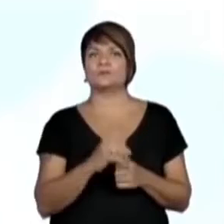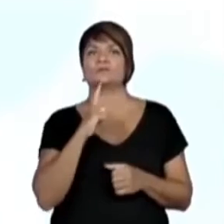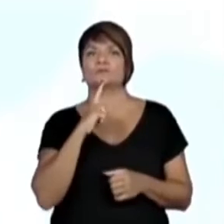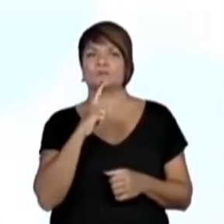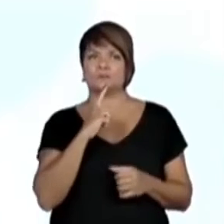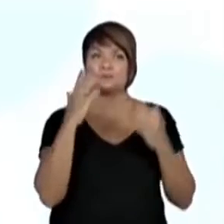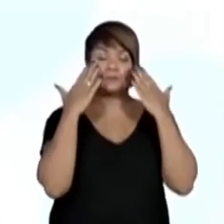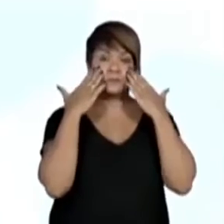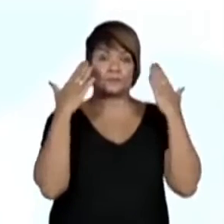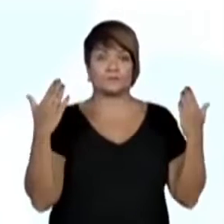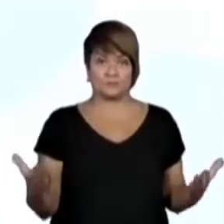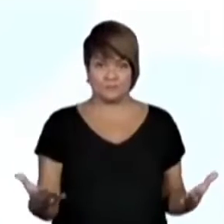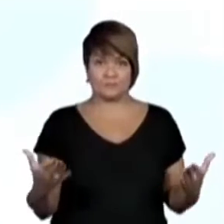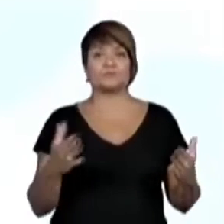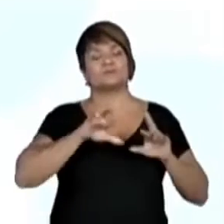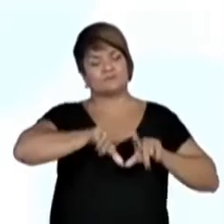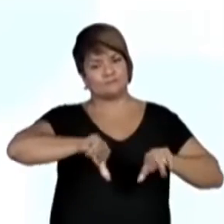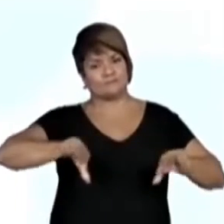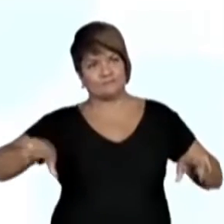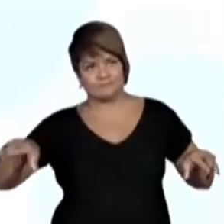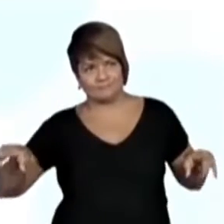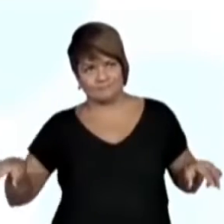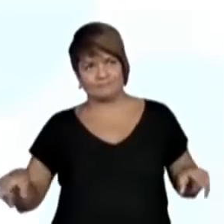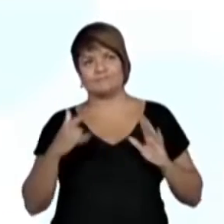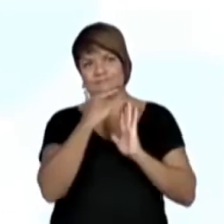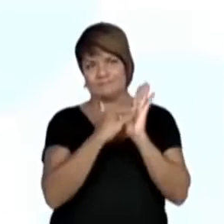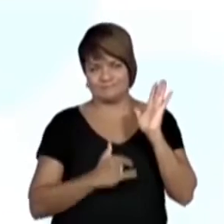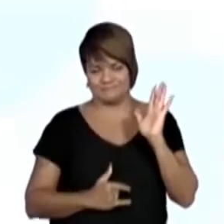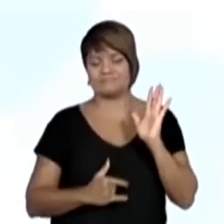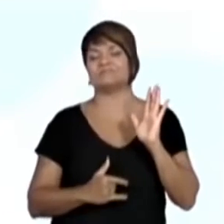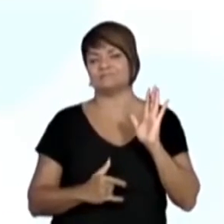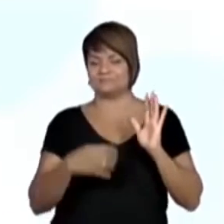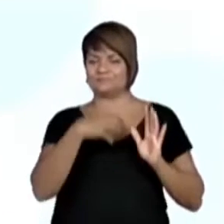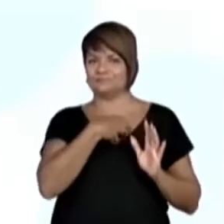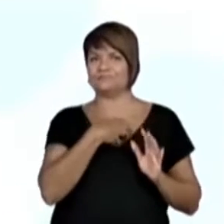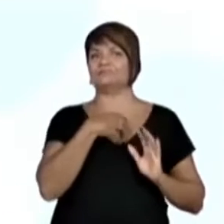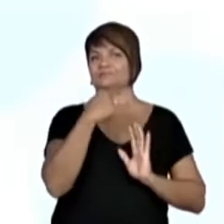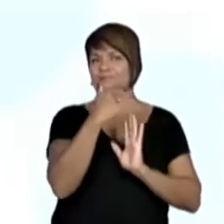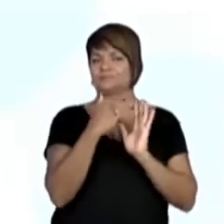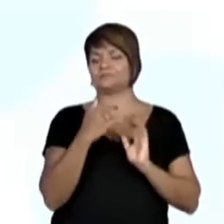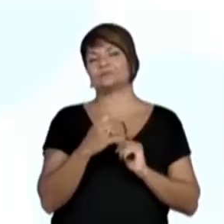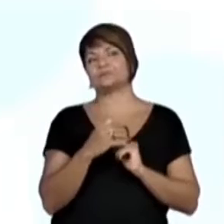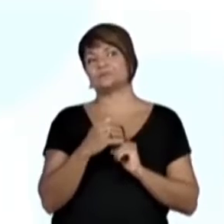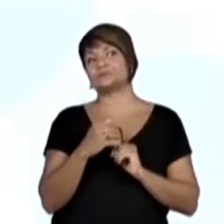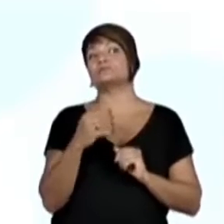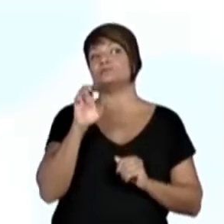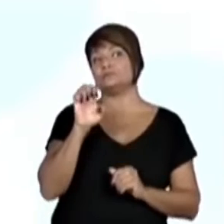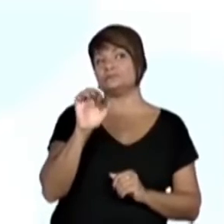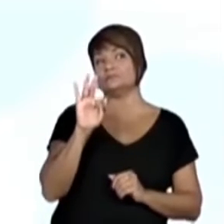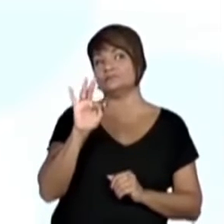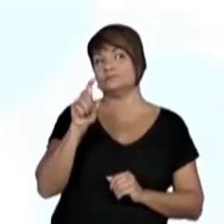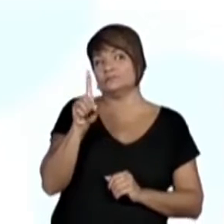Explícitas em textos diferentes de gêneros textuais. E a